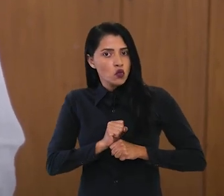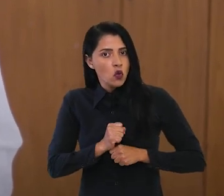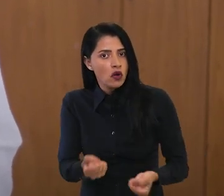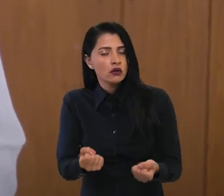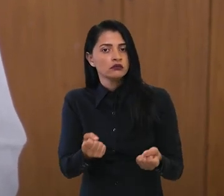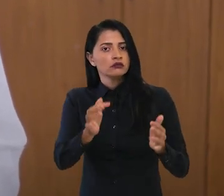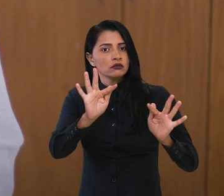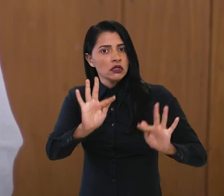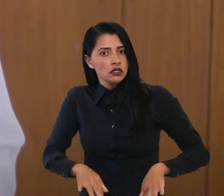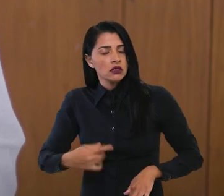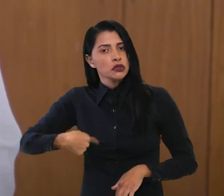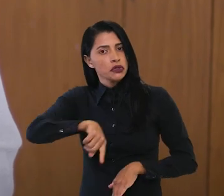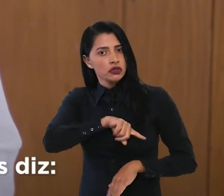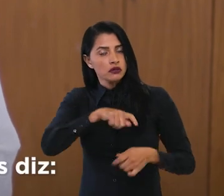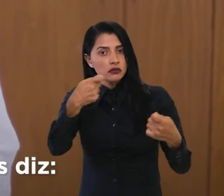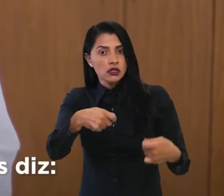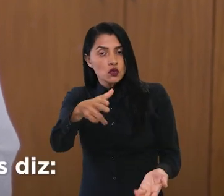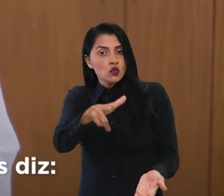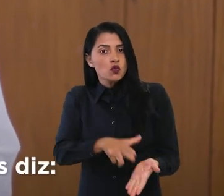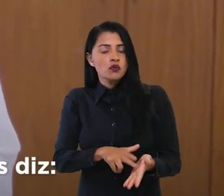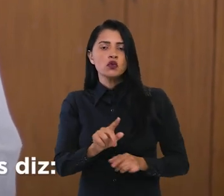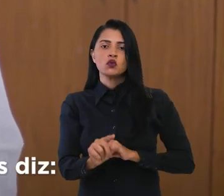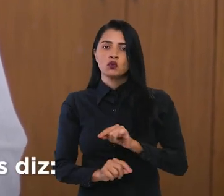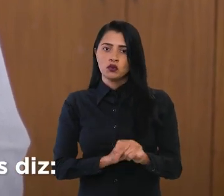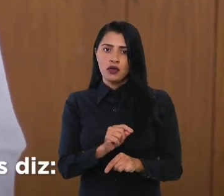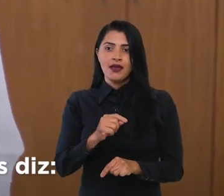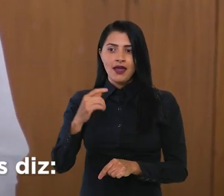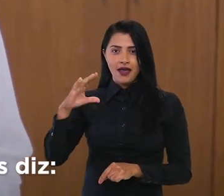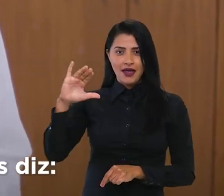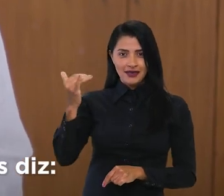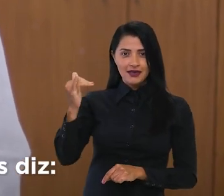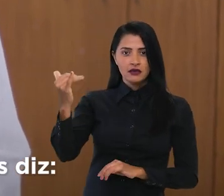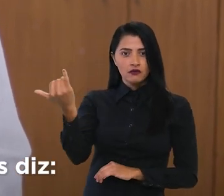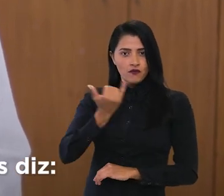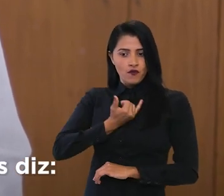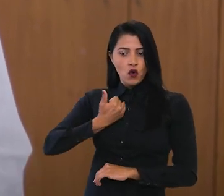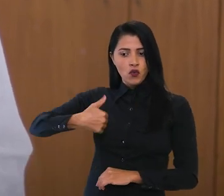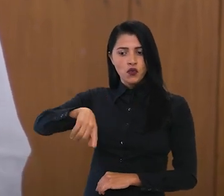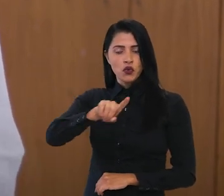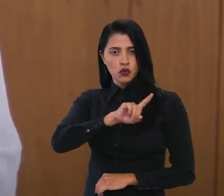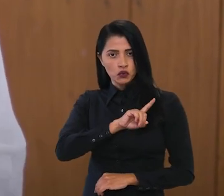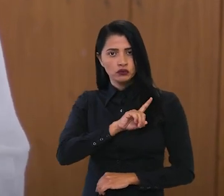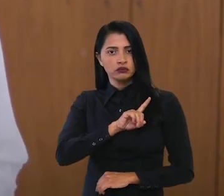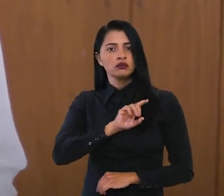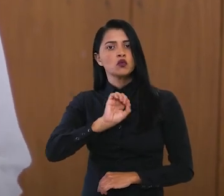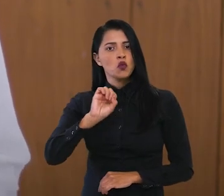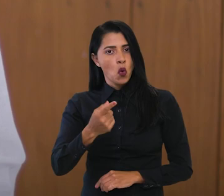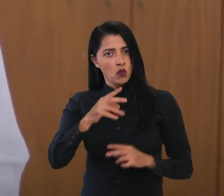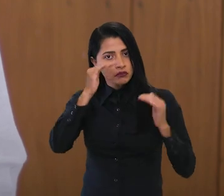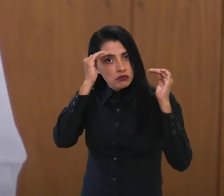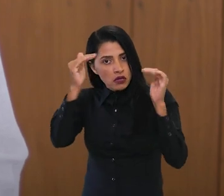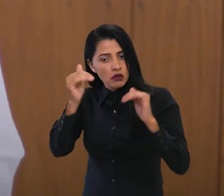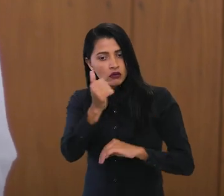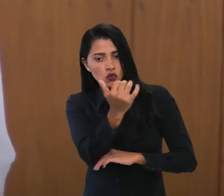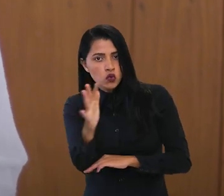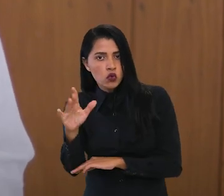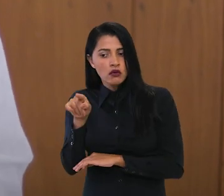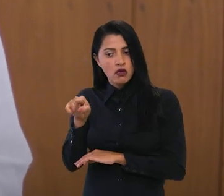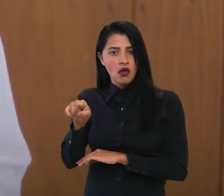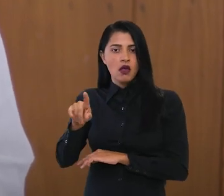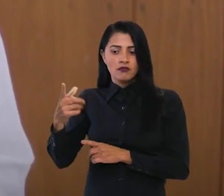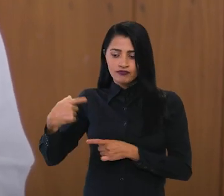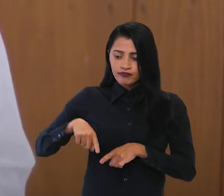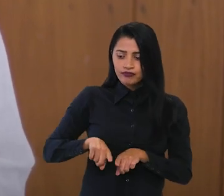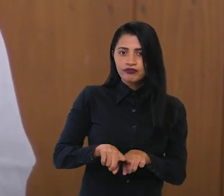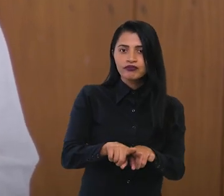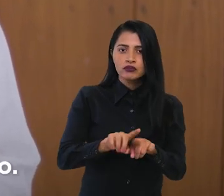se esgotando e assumirmos definitivamente o que a ciência nos diz. Ou respeitamos a natureza e fazemos